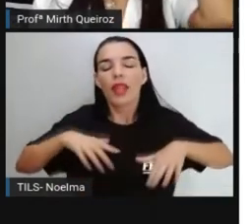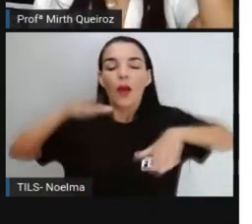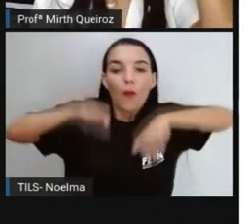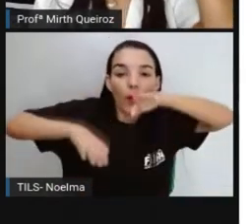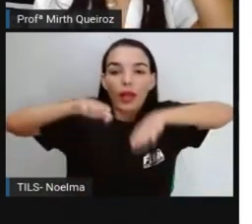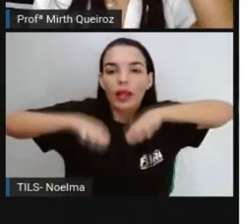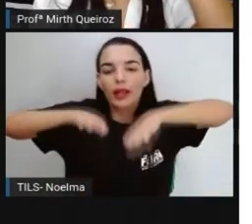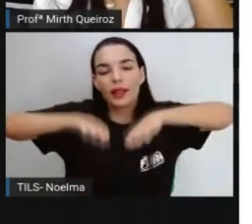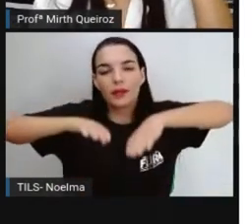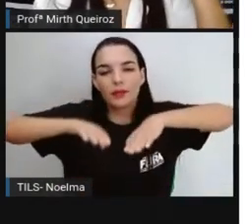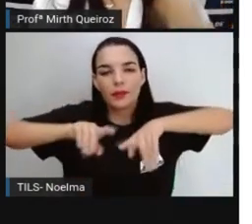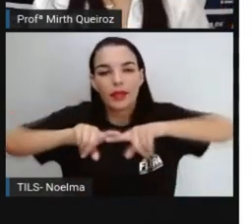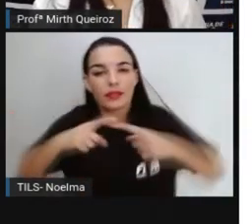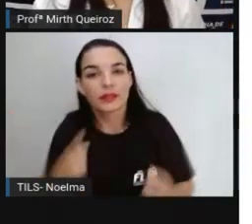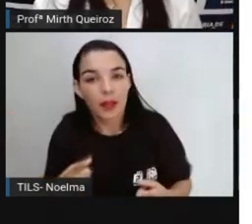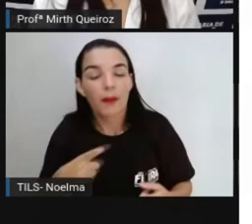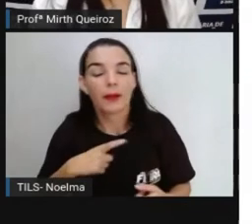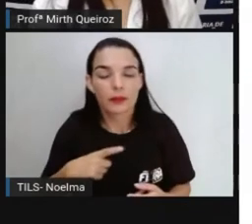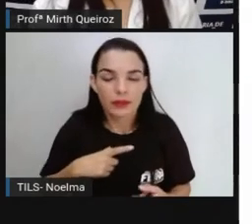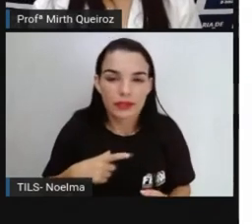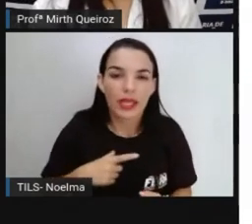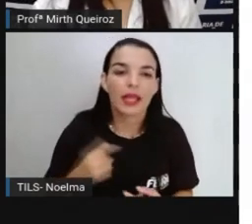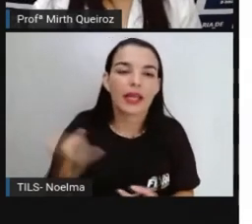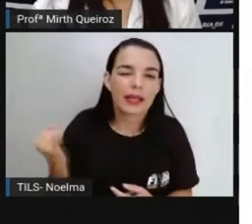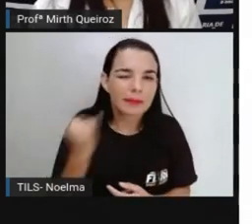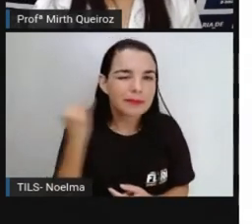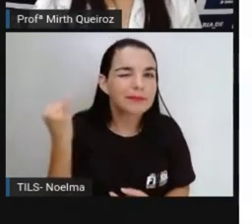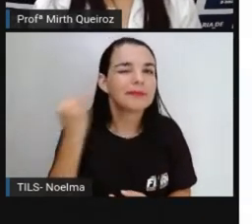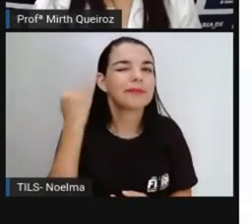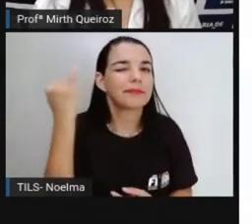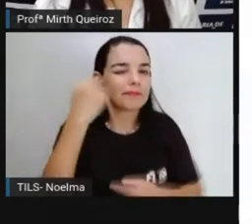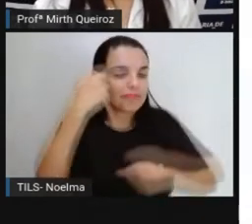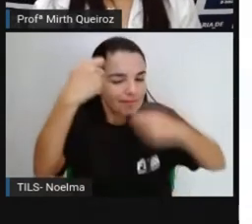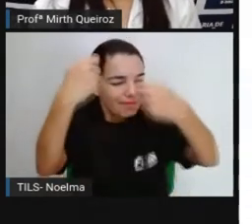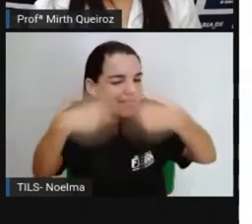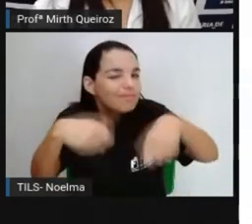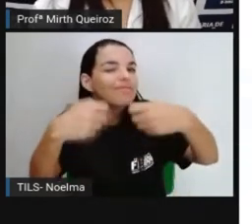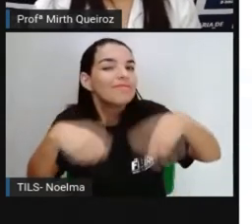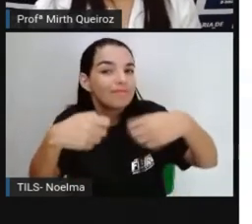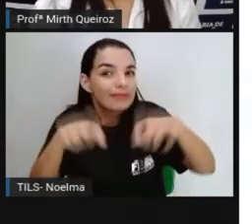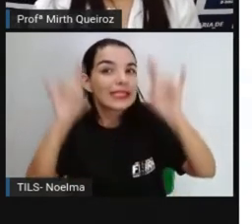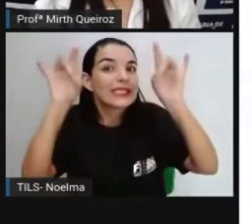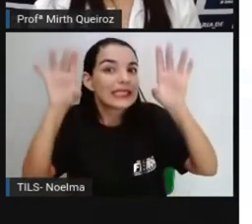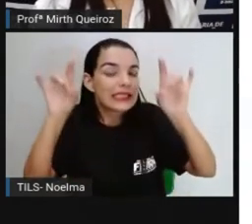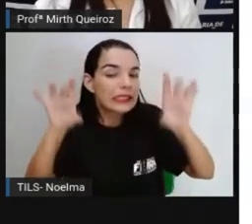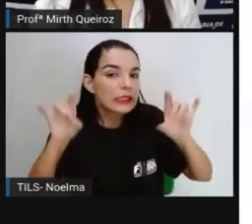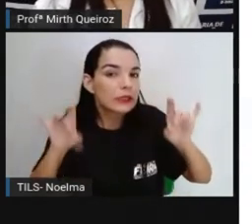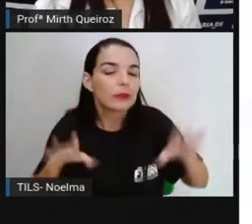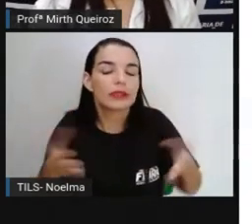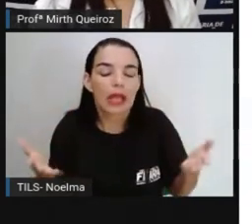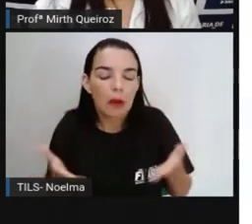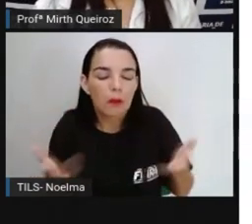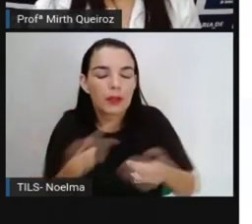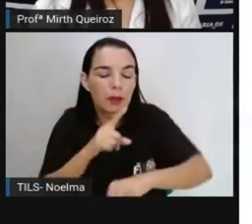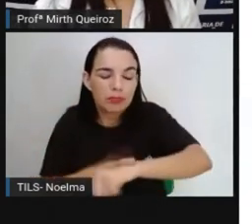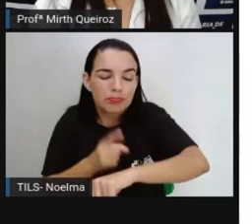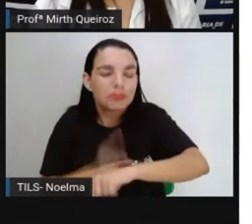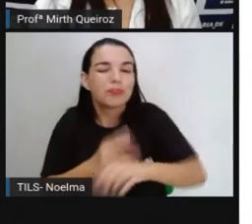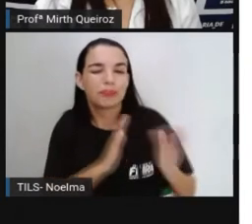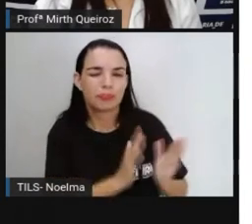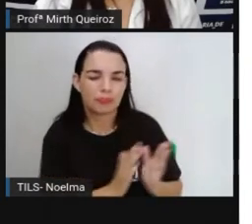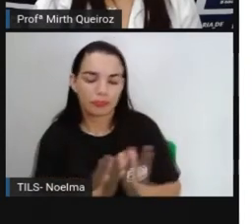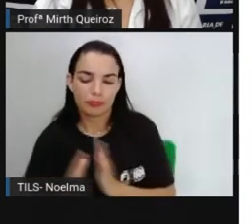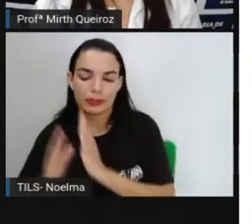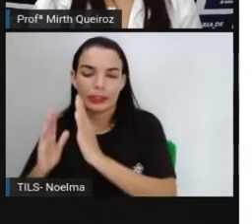E isso é algo que é muito necessário Especialmente neste período, né